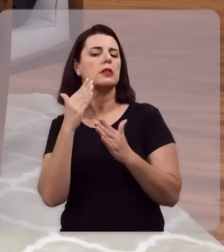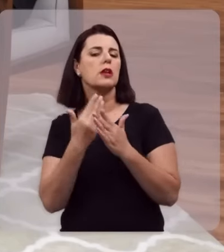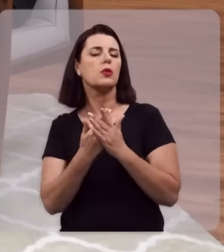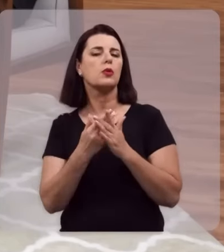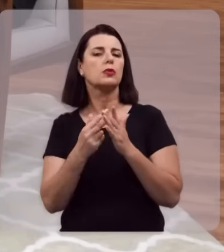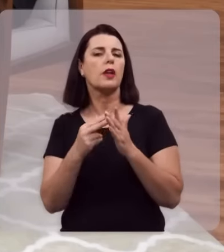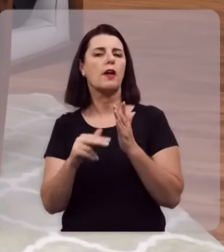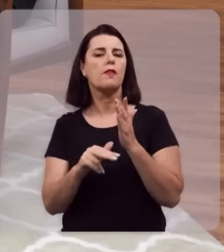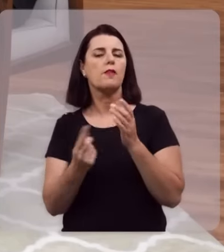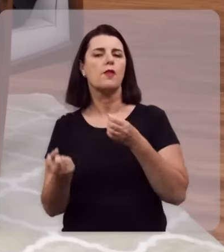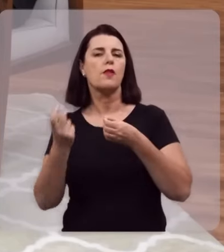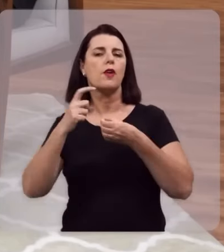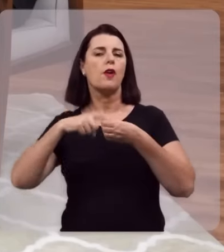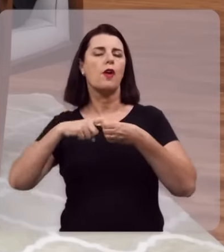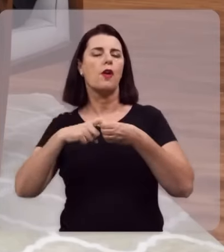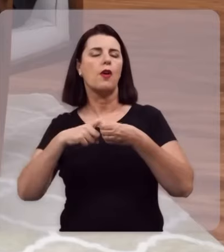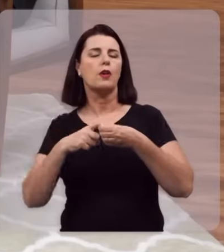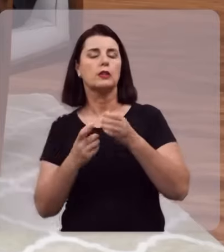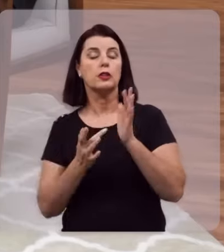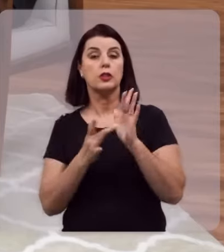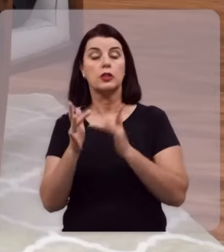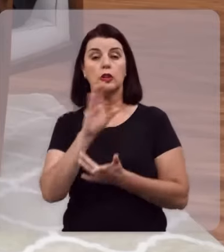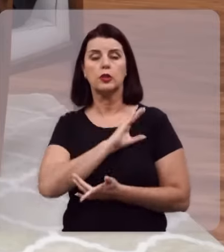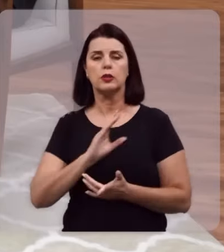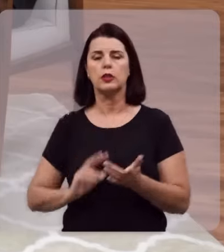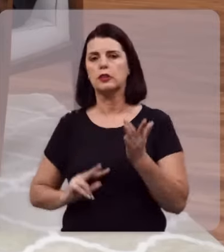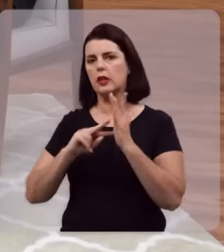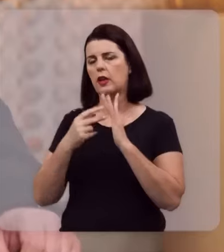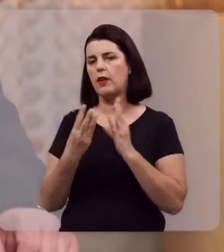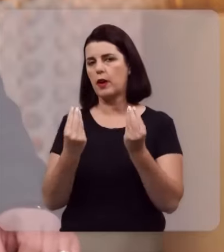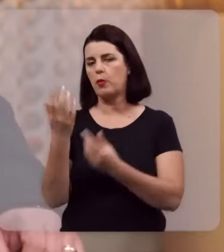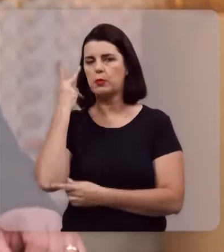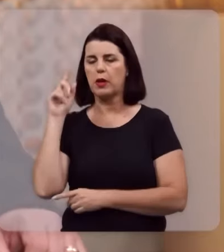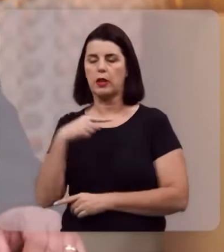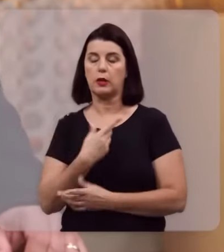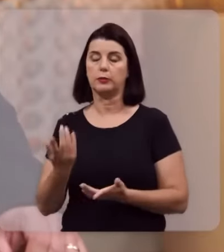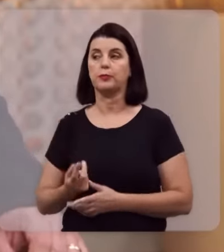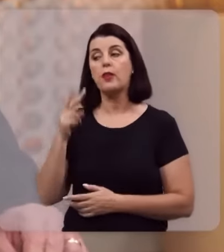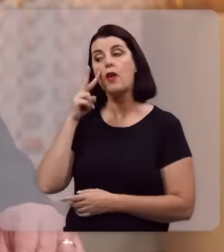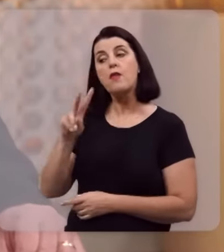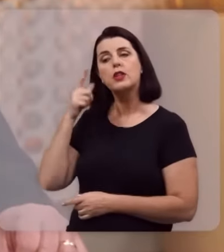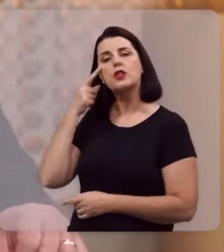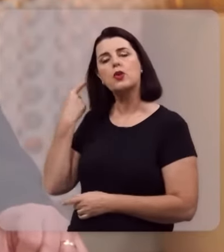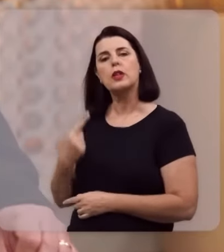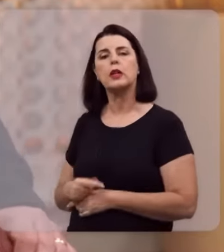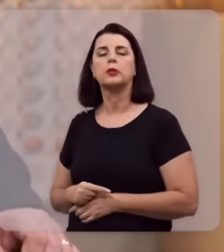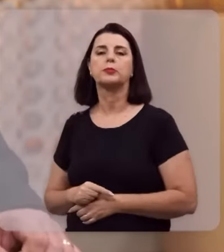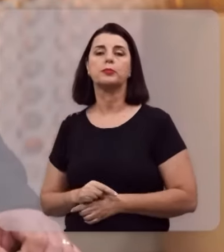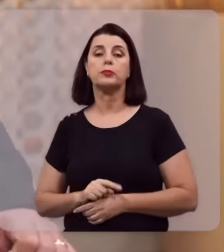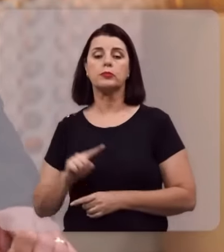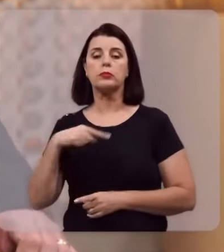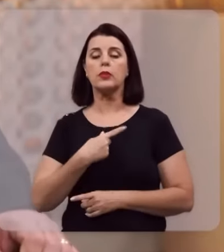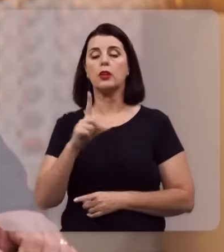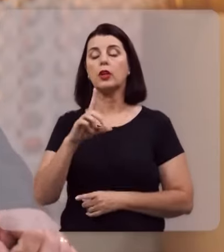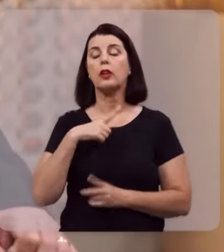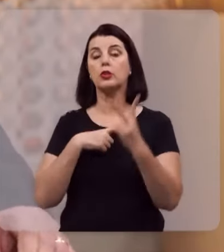segunda vinda de Cristo é tão importante e significativa para nós? Veja, Rodrigo, a gente só